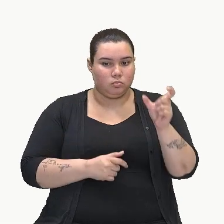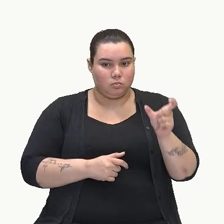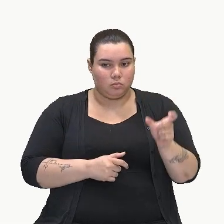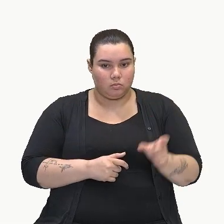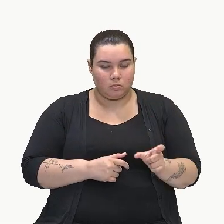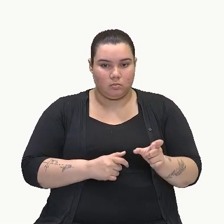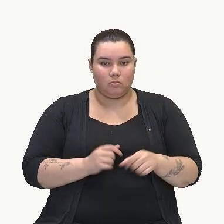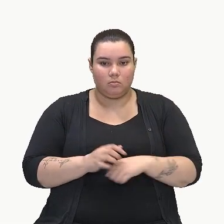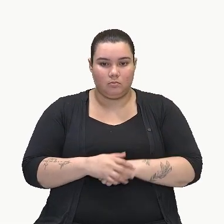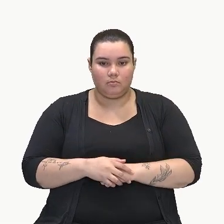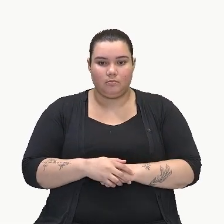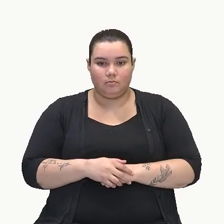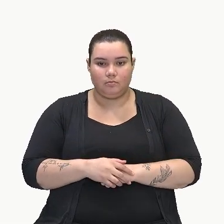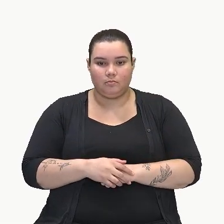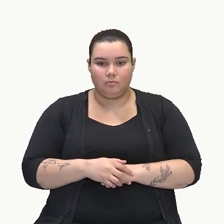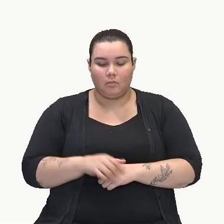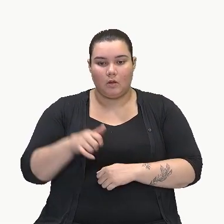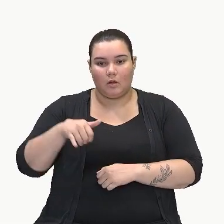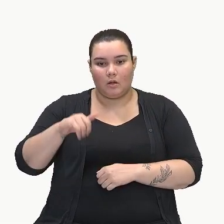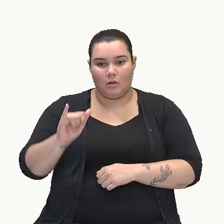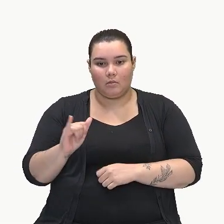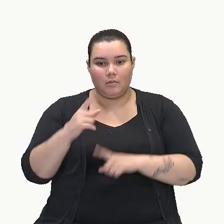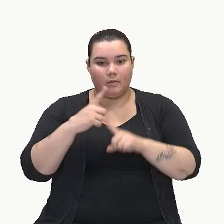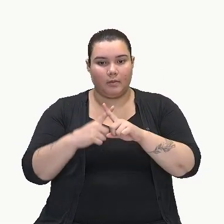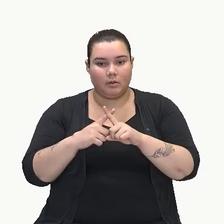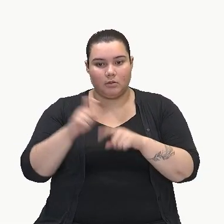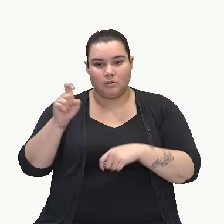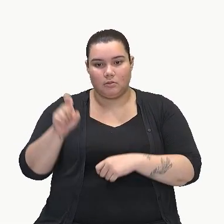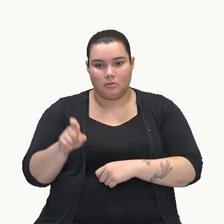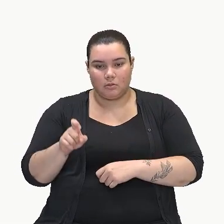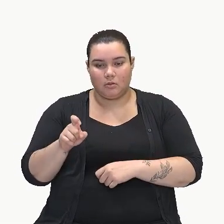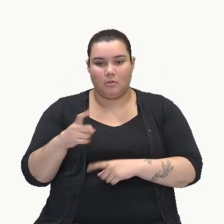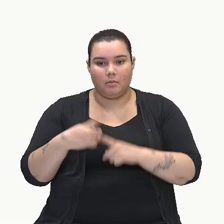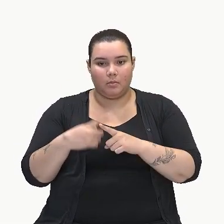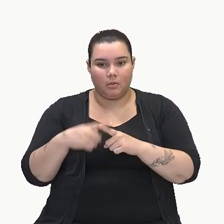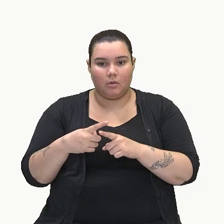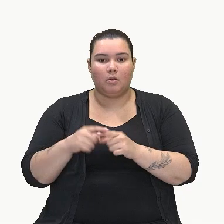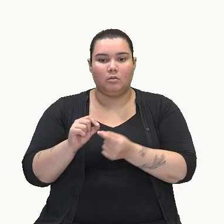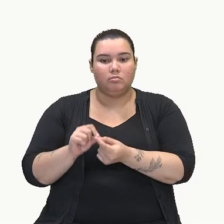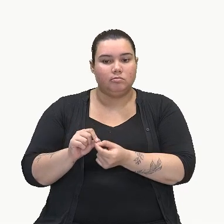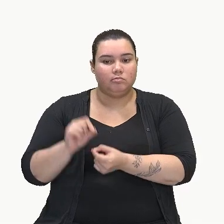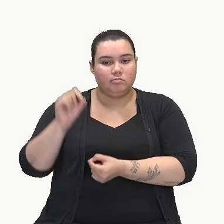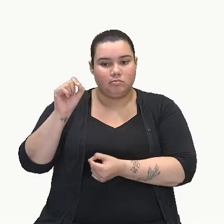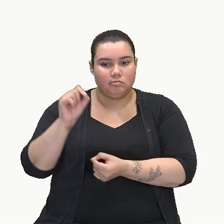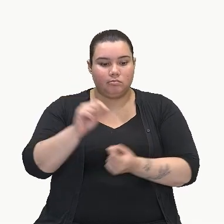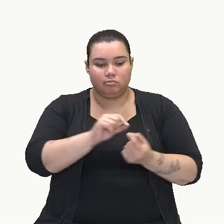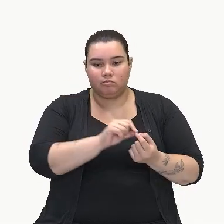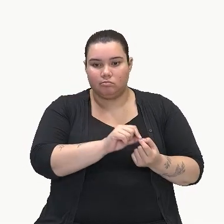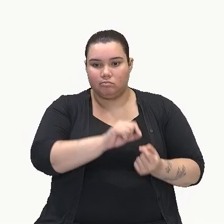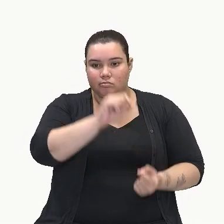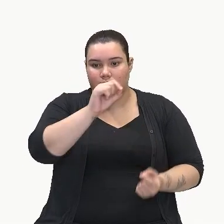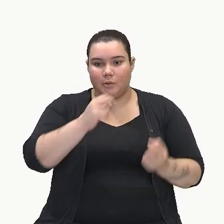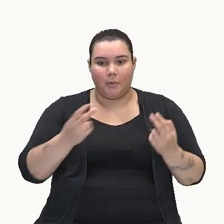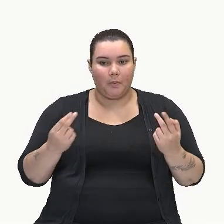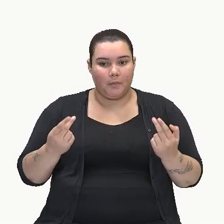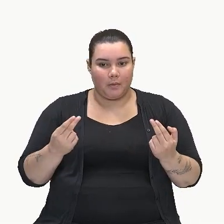eu vou estar fazendo, ó, y vezes x, porque aqui a altura também é x, do mesmo jeito do outro lado.